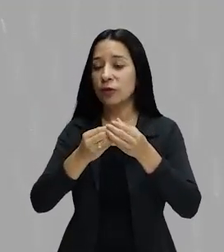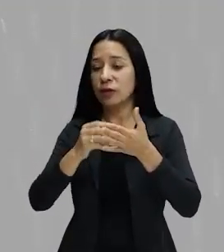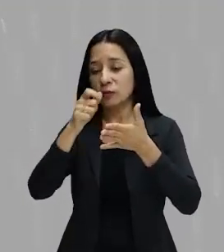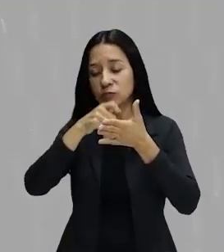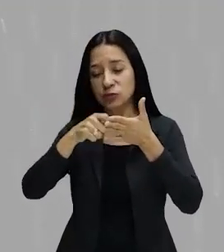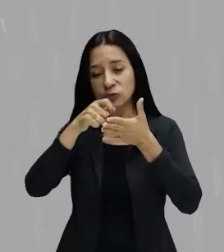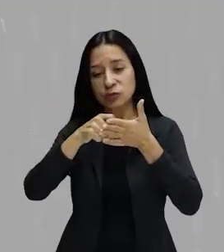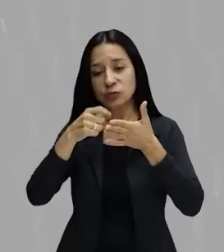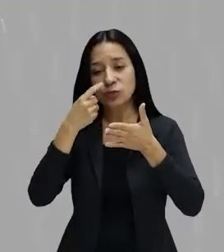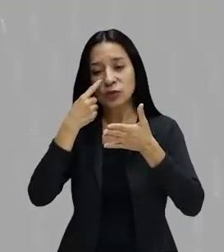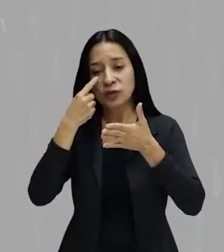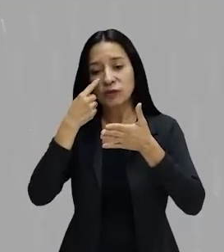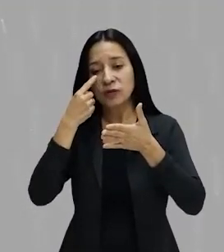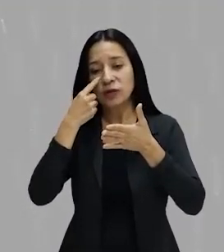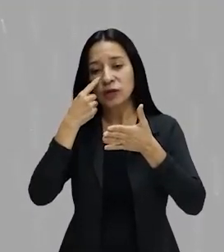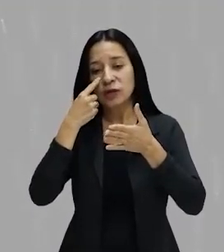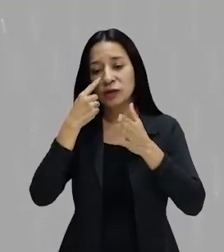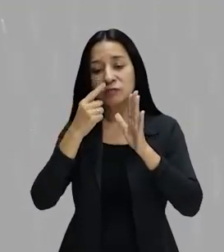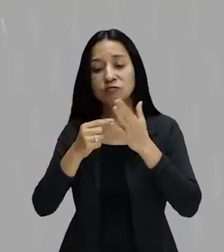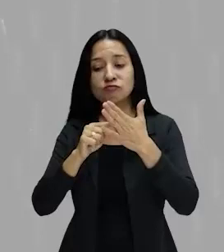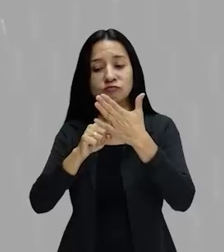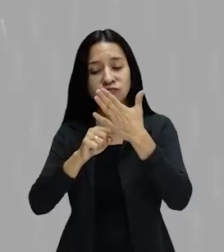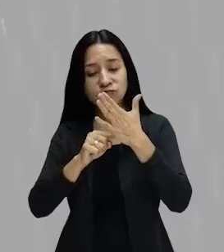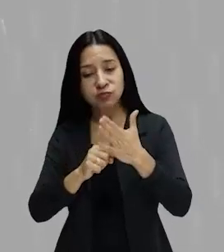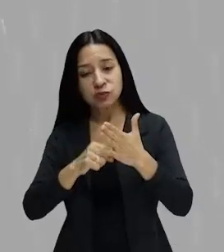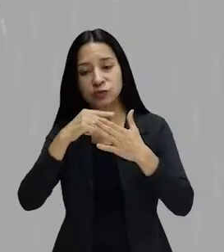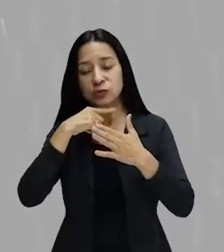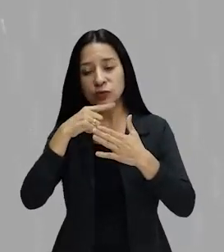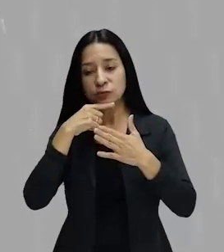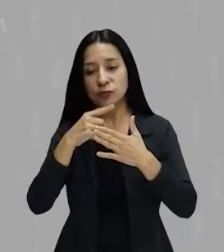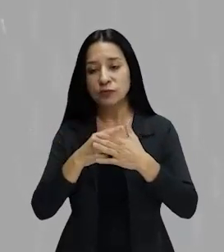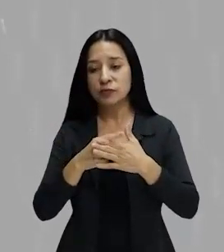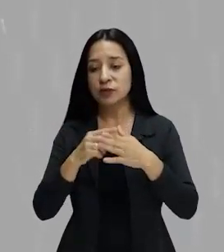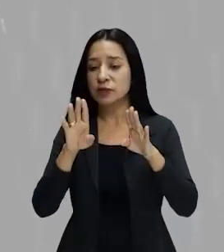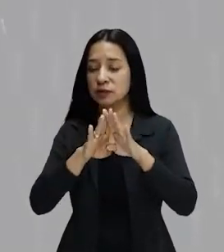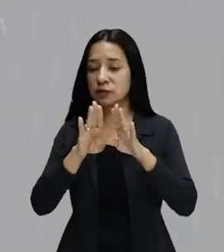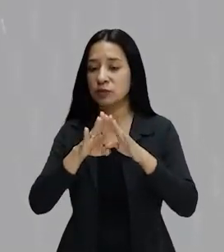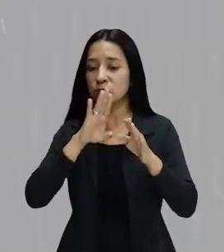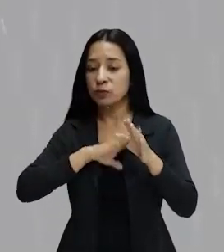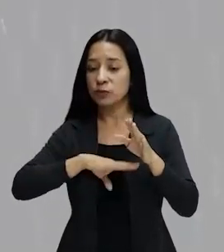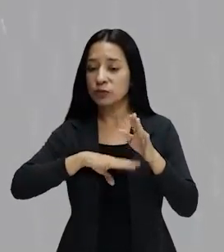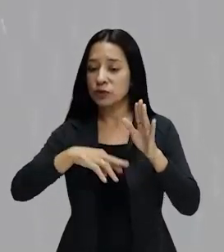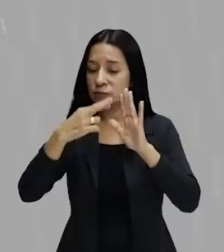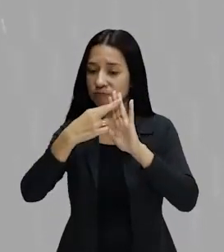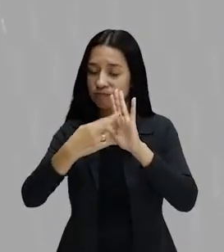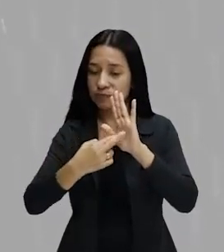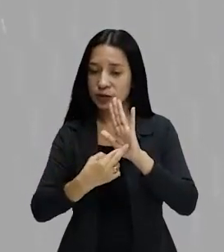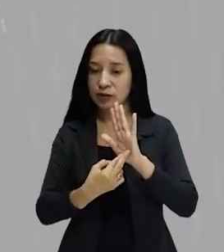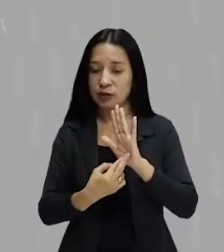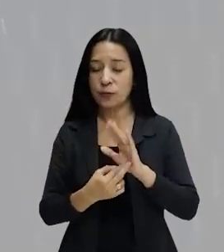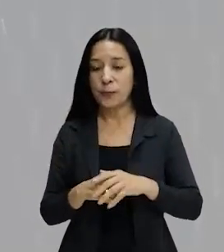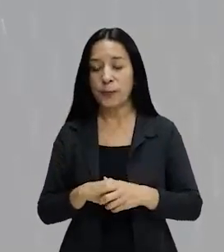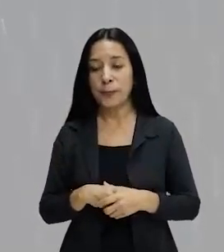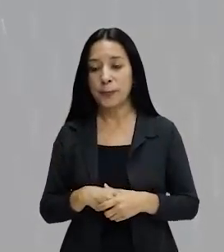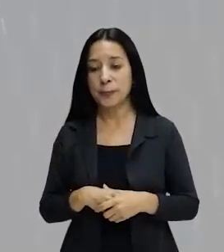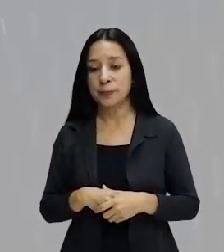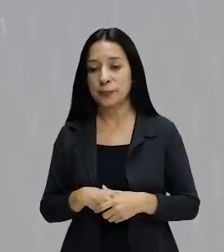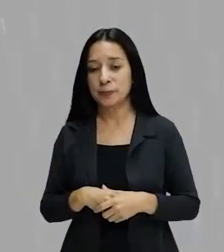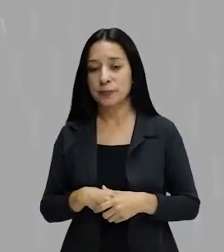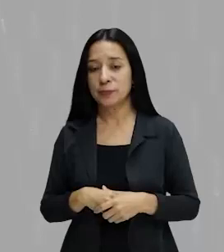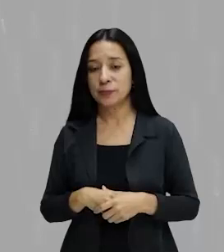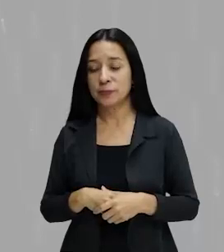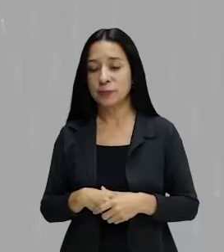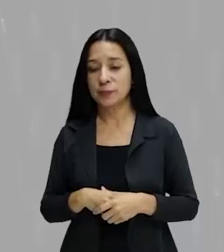das situações complexas da própria língua portuguesa. Então, a crase tem texto sobre isso. A gente trouxe aqui para deixar a nossa aula